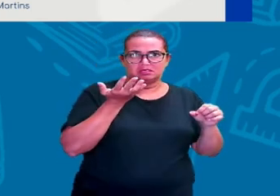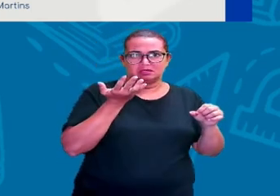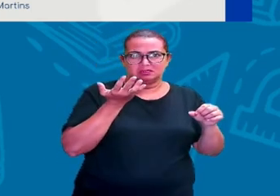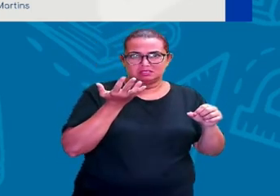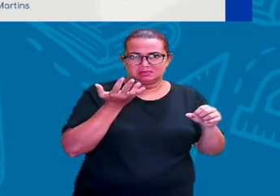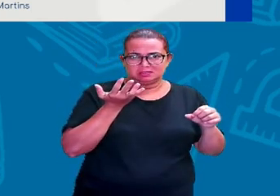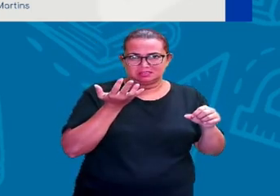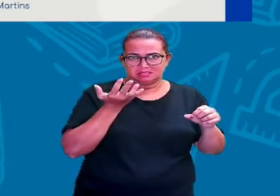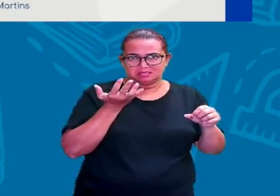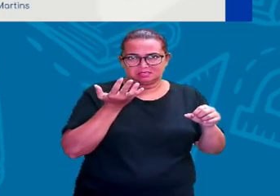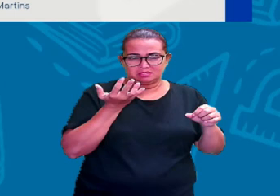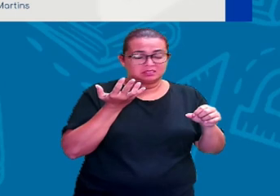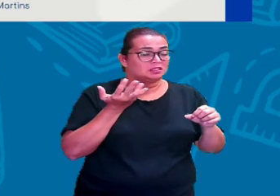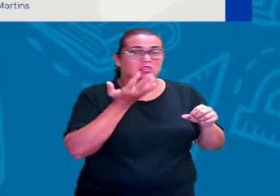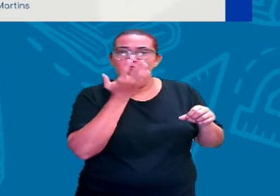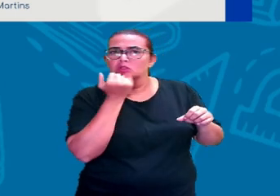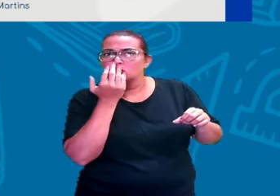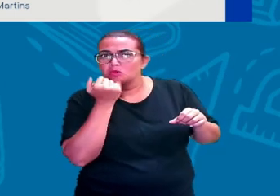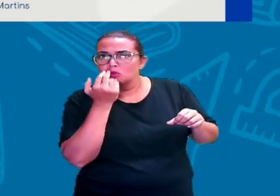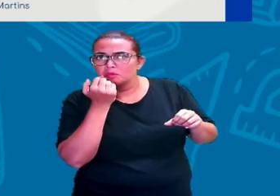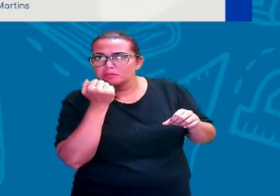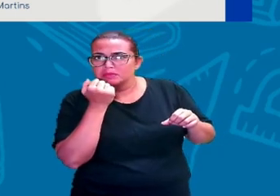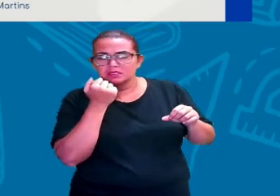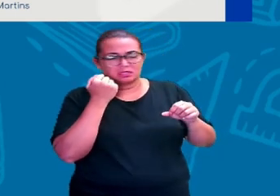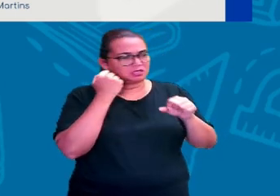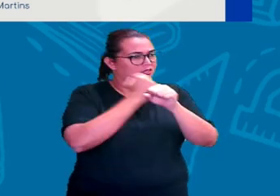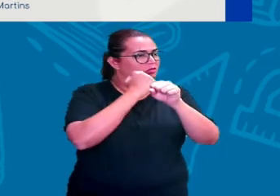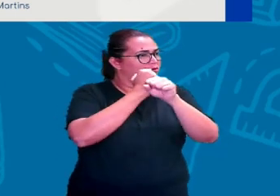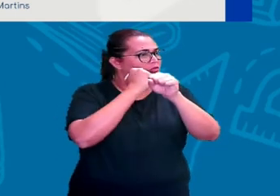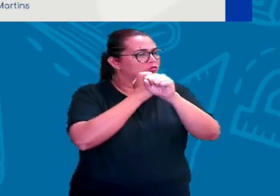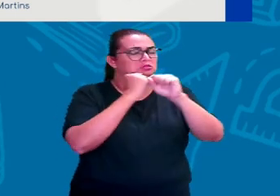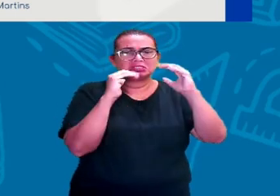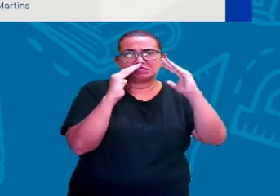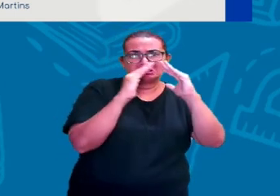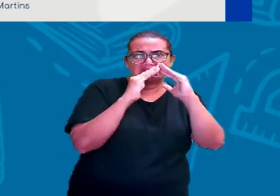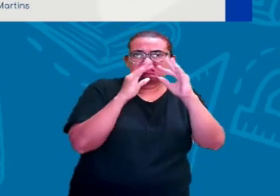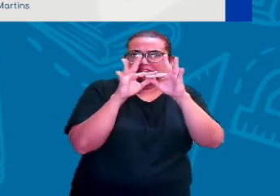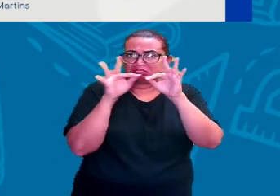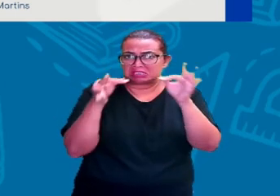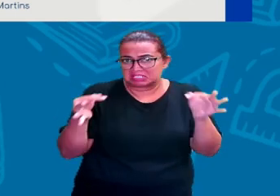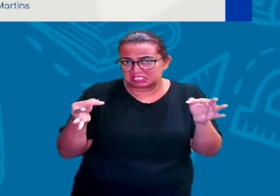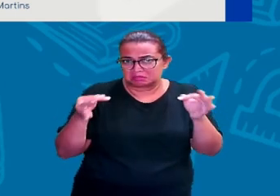né? Ou matar algum tipo de animal, por exemplo. Como eu já disse pra vocês.